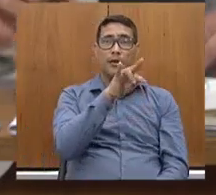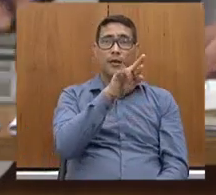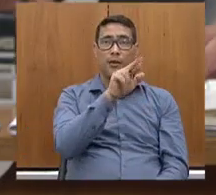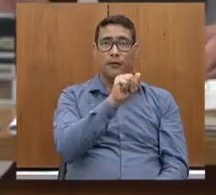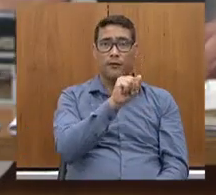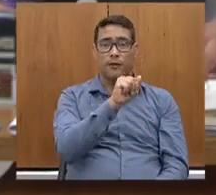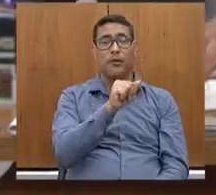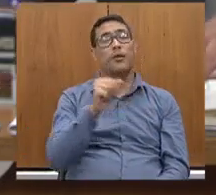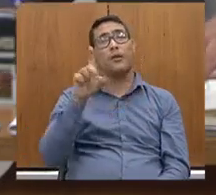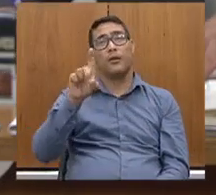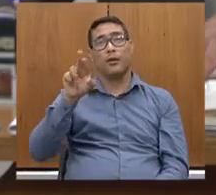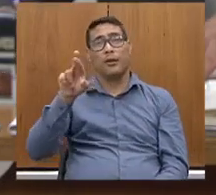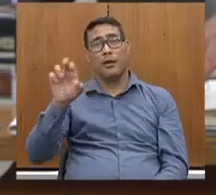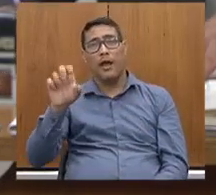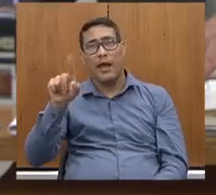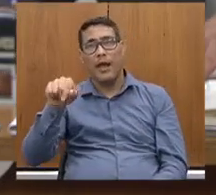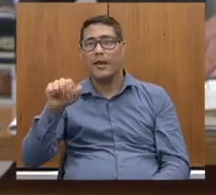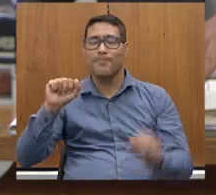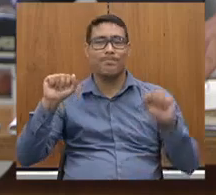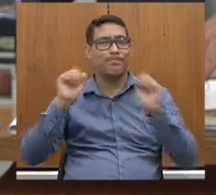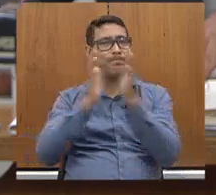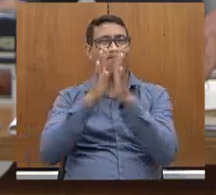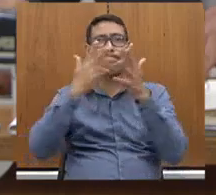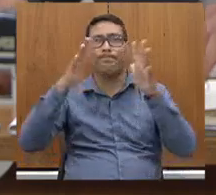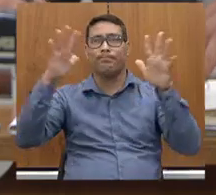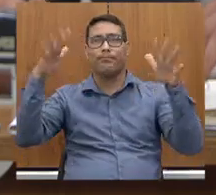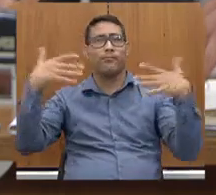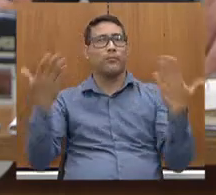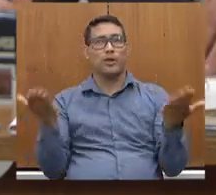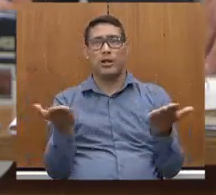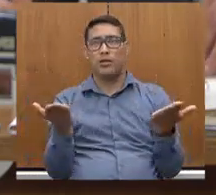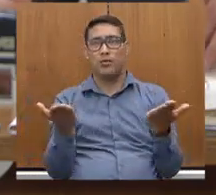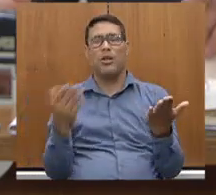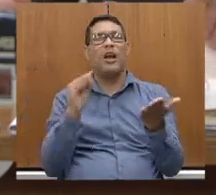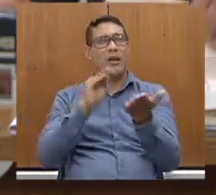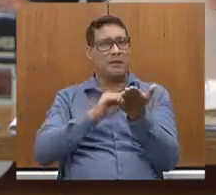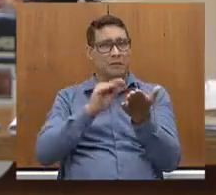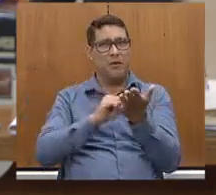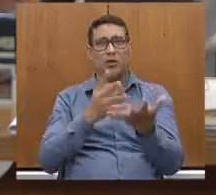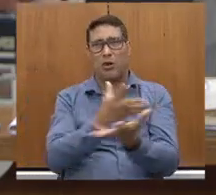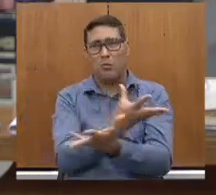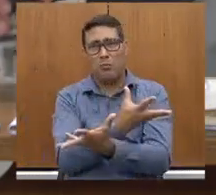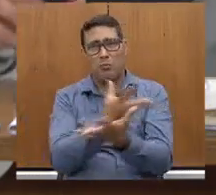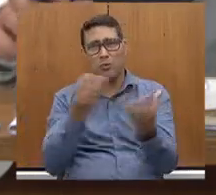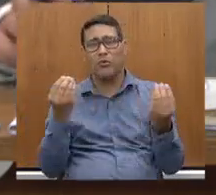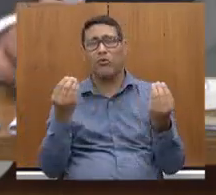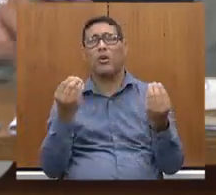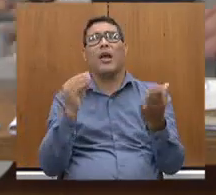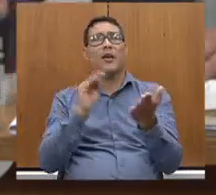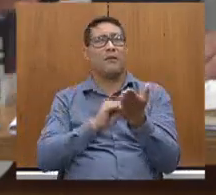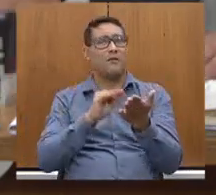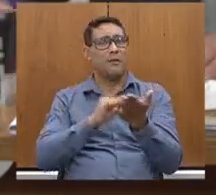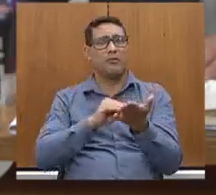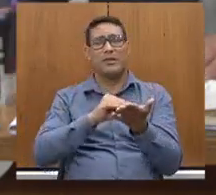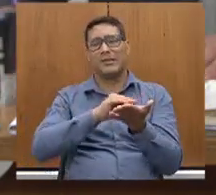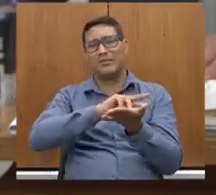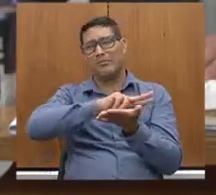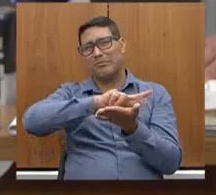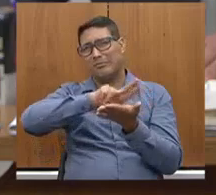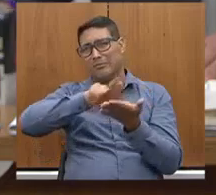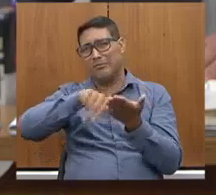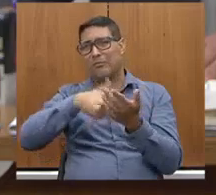hoje, fazem diferença em Minas. Falta muita coisa, falta quase tudo, porque não tínhamos nada,